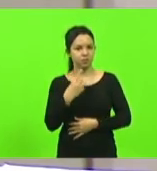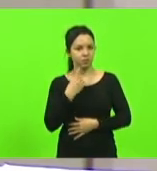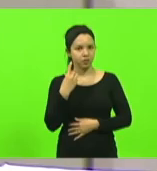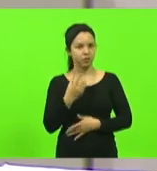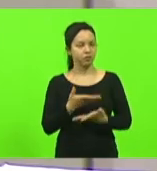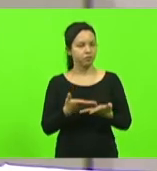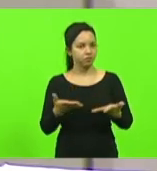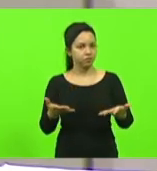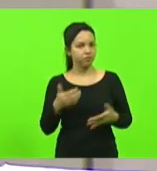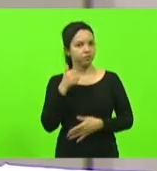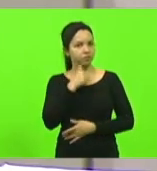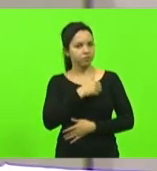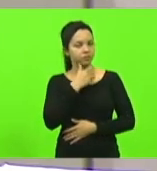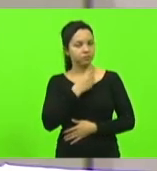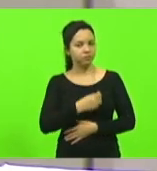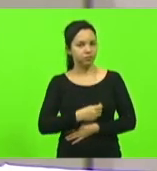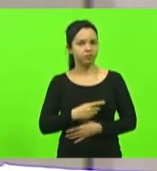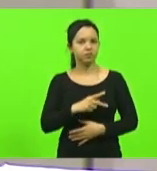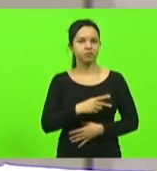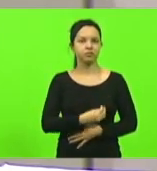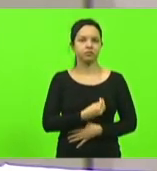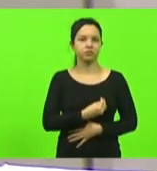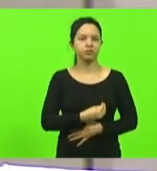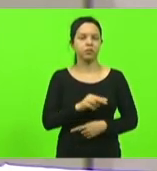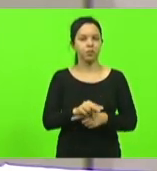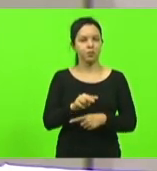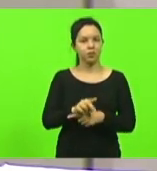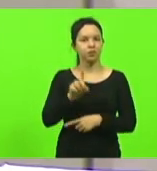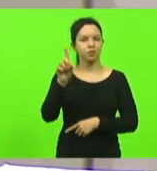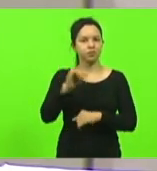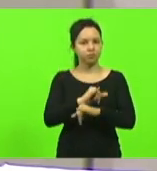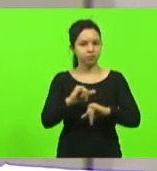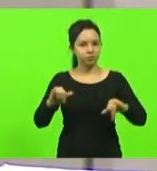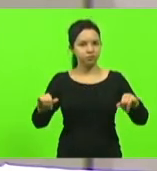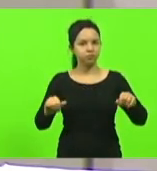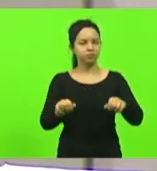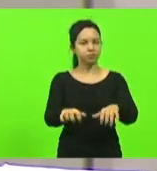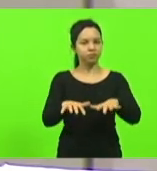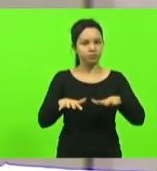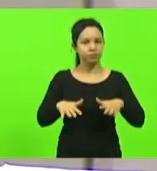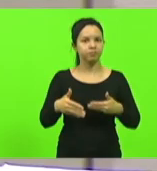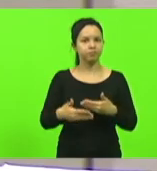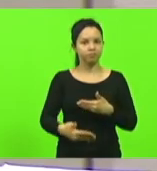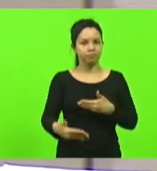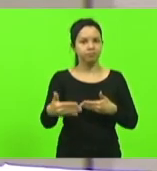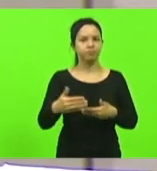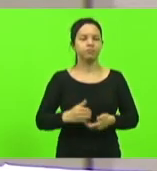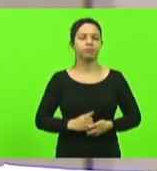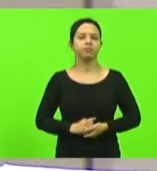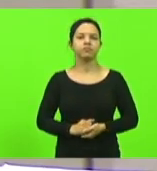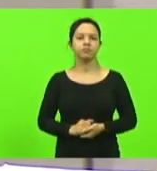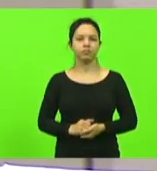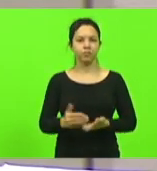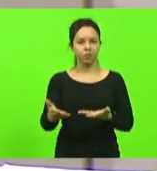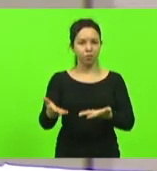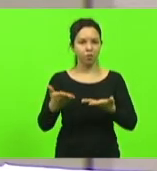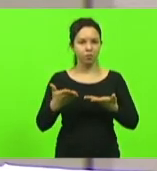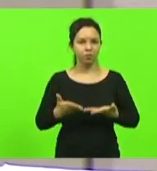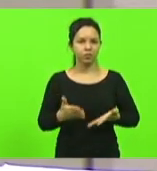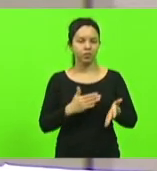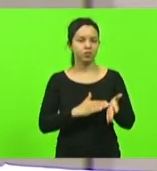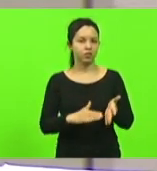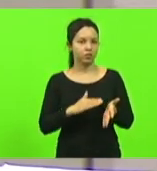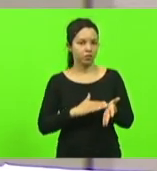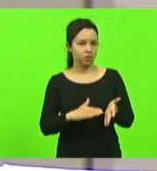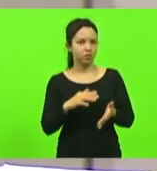deputadas presentes. E sobre a proteção de Deus, declaro aberta a presente sessão. Faço um convite ao nosso secretário,